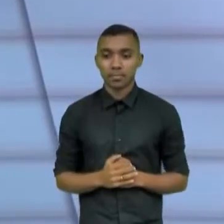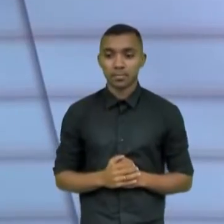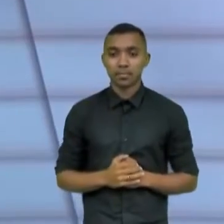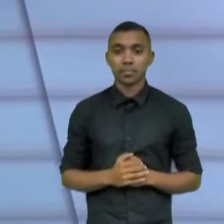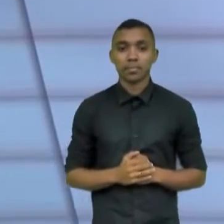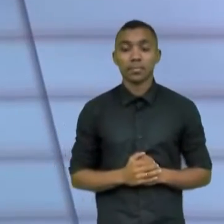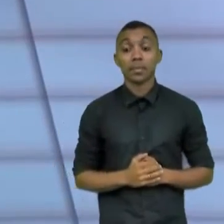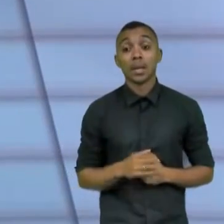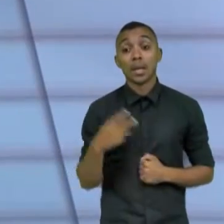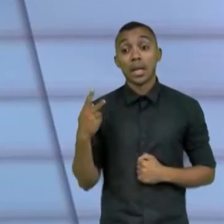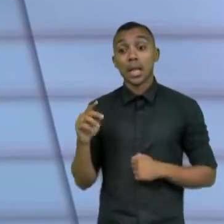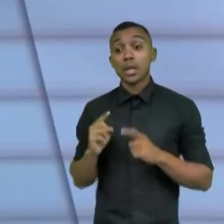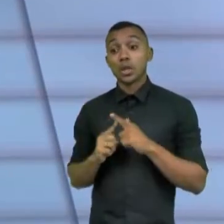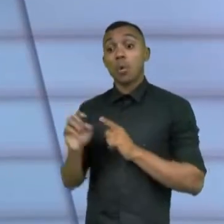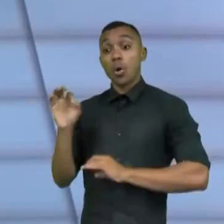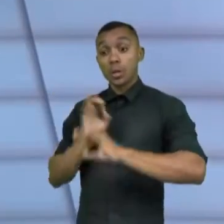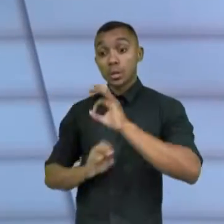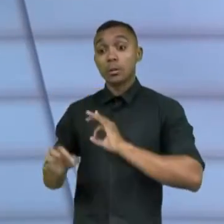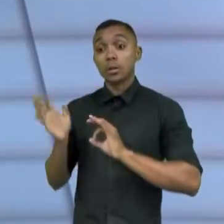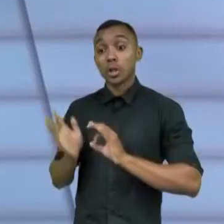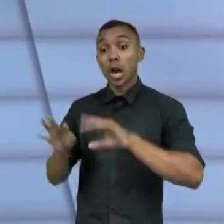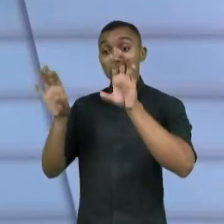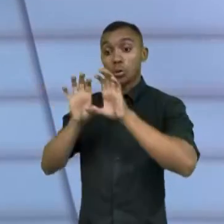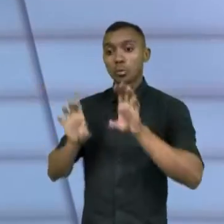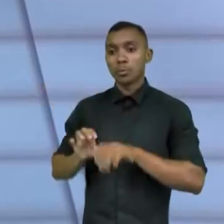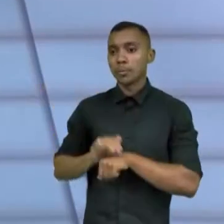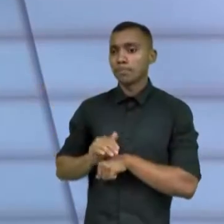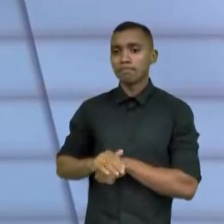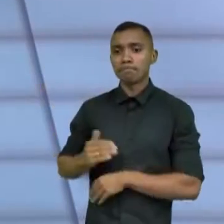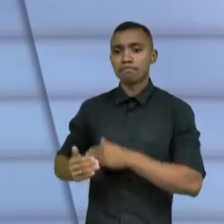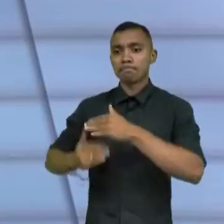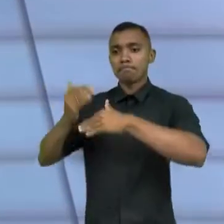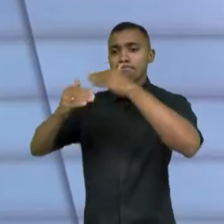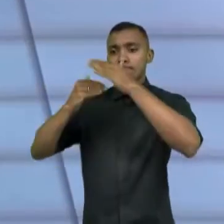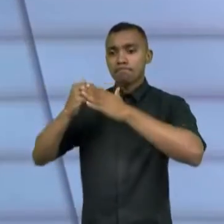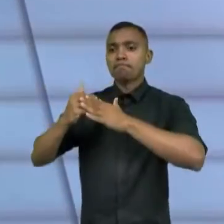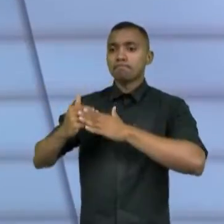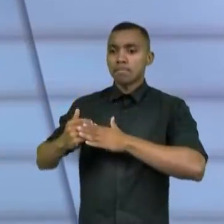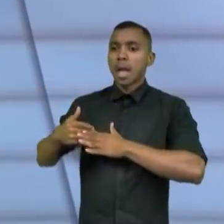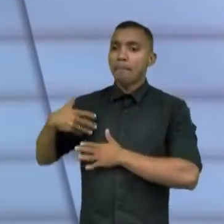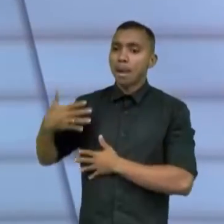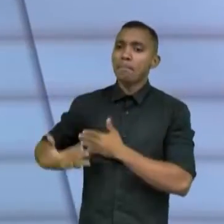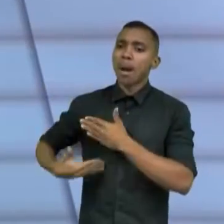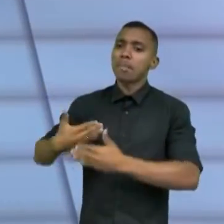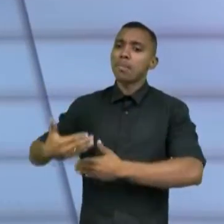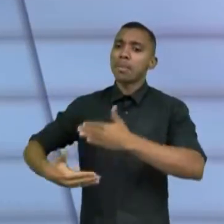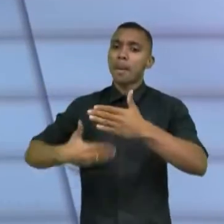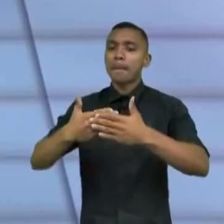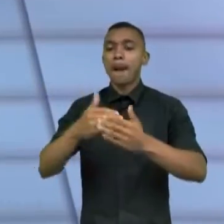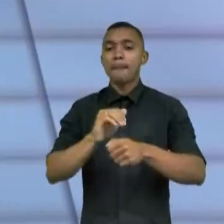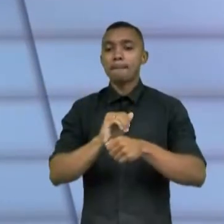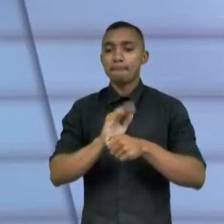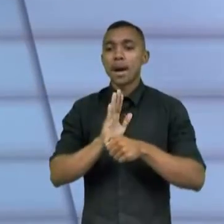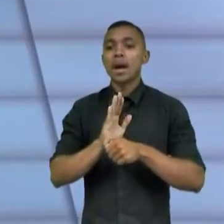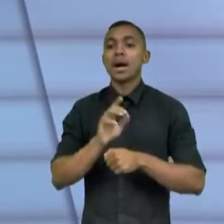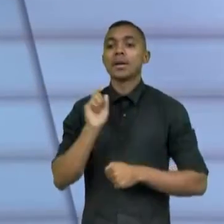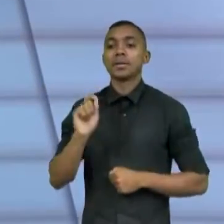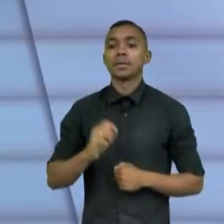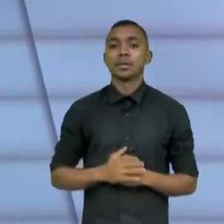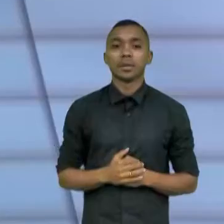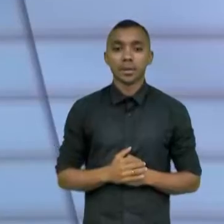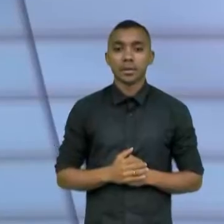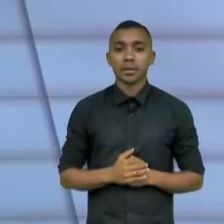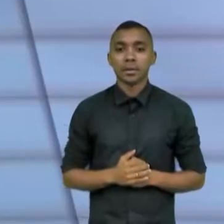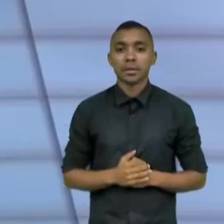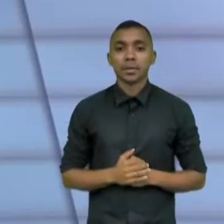Esse negócio, uma vez estruturado, ele é autossustentável e ele vai seguir gerando impacto, promovendo impacto positivo